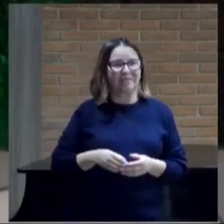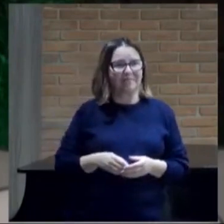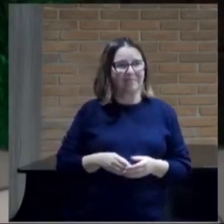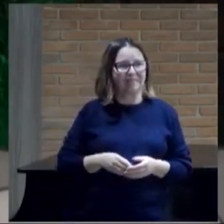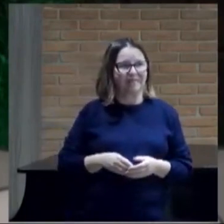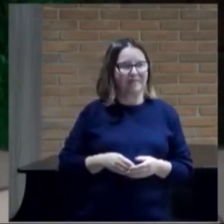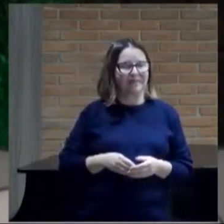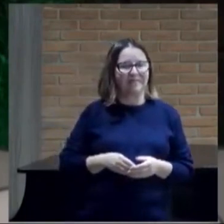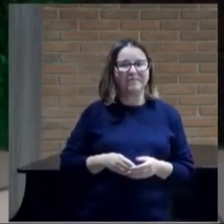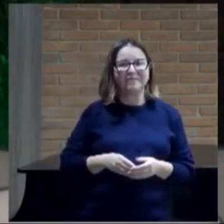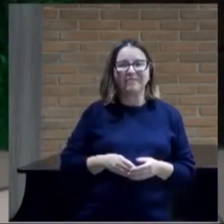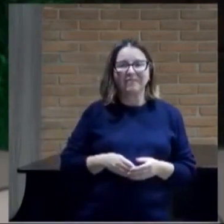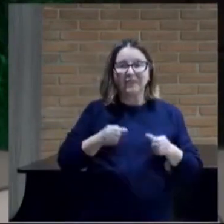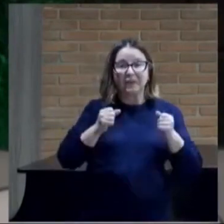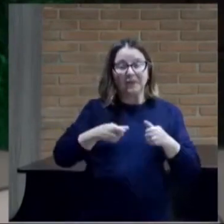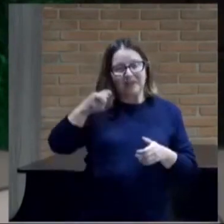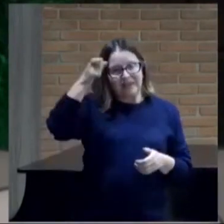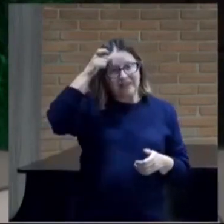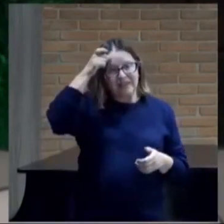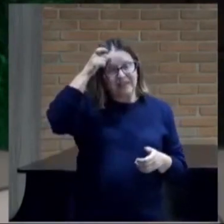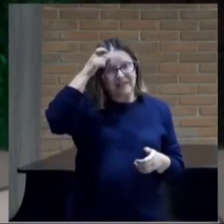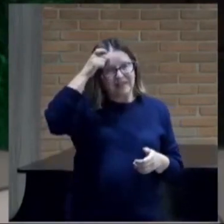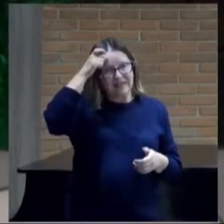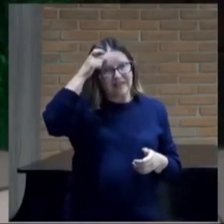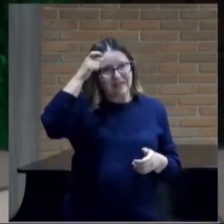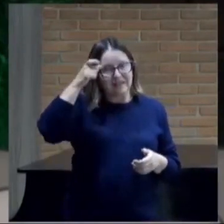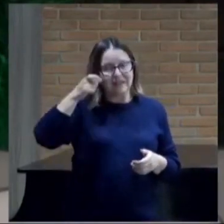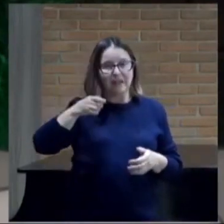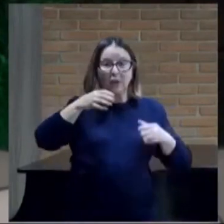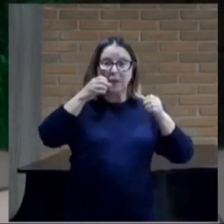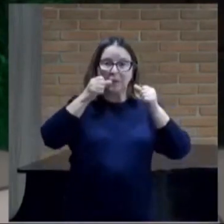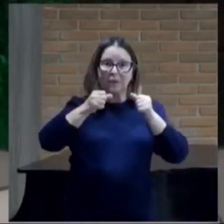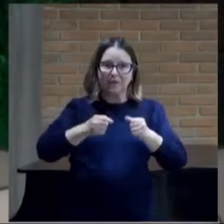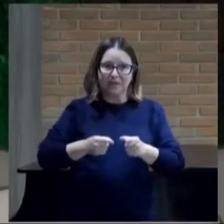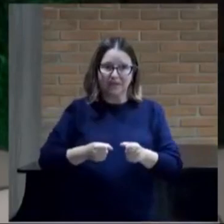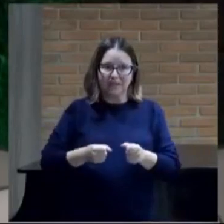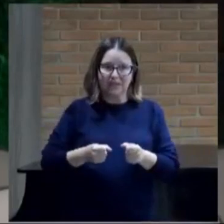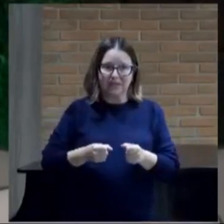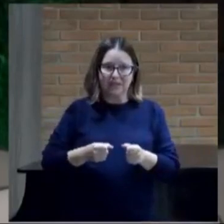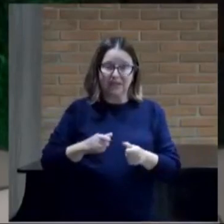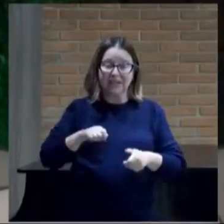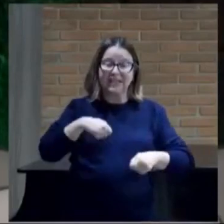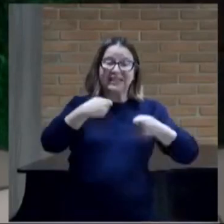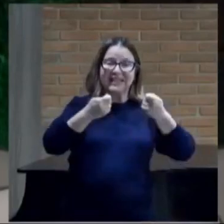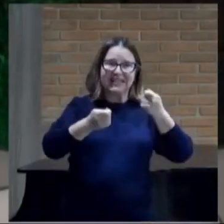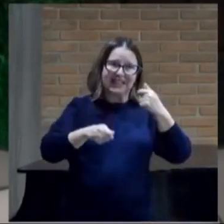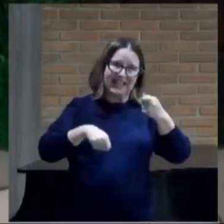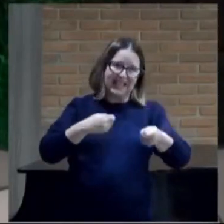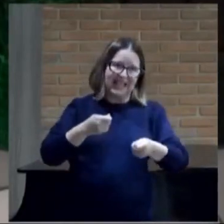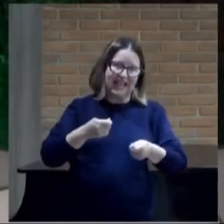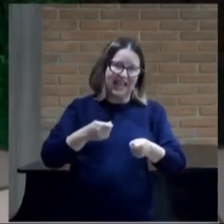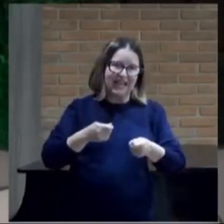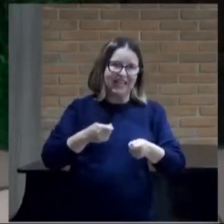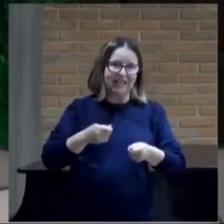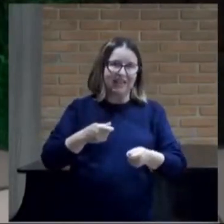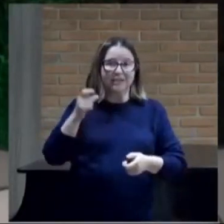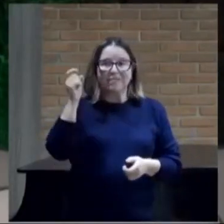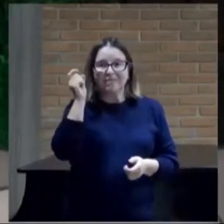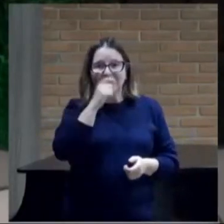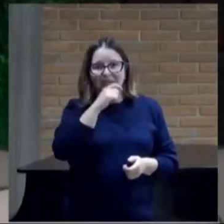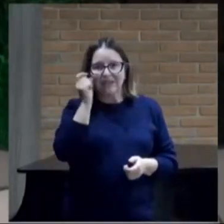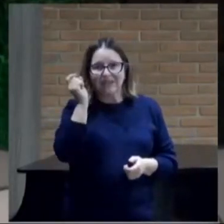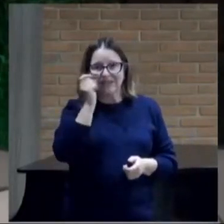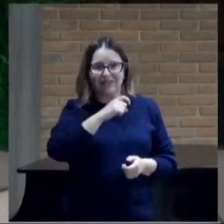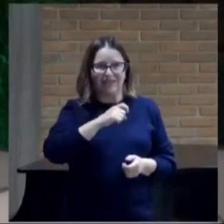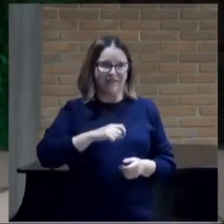a eficácia de satanás é o poder sinais e prodígios da mentira